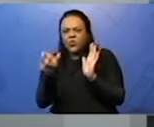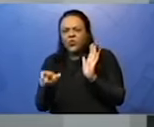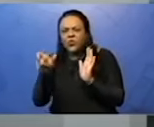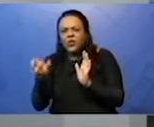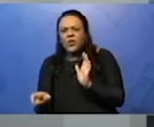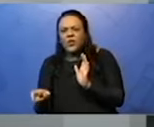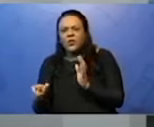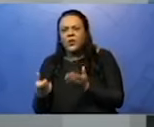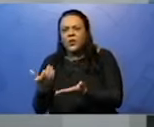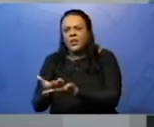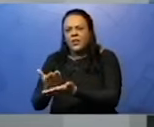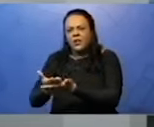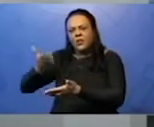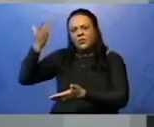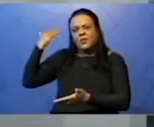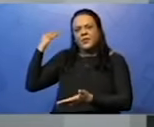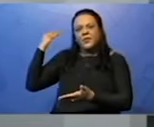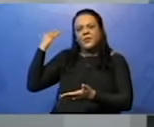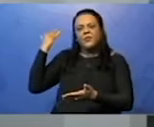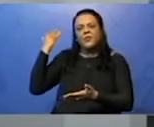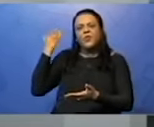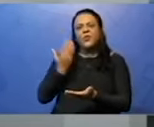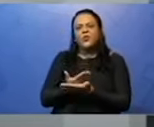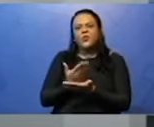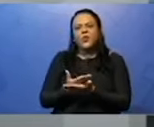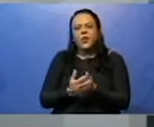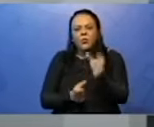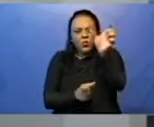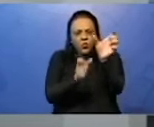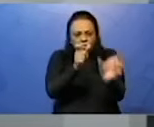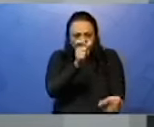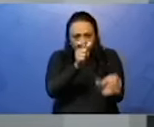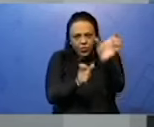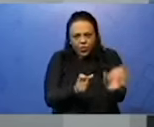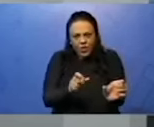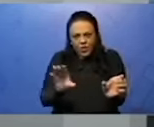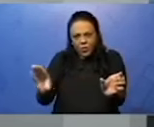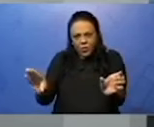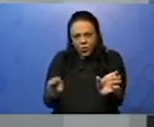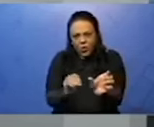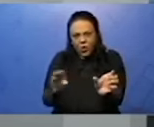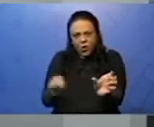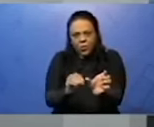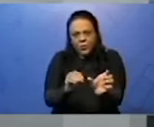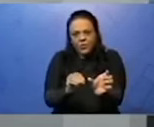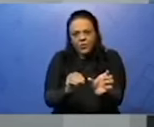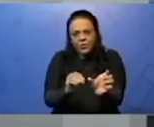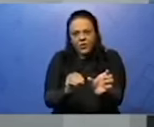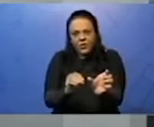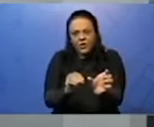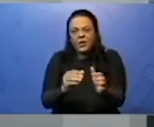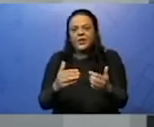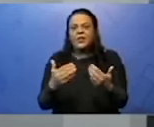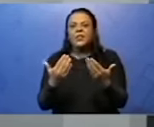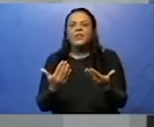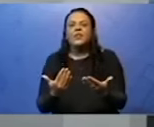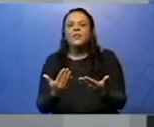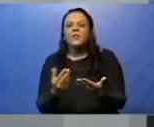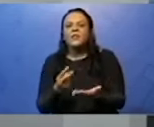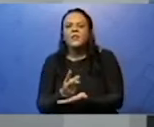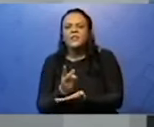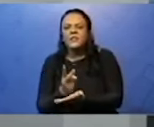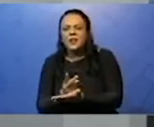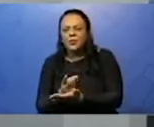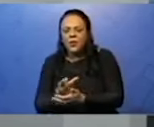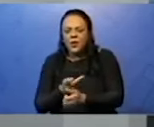estudamos um pouquinho sobre o sujeito praticado, vocês lembram? Então, todas as vezes quando a gente vai localizar aquele sujeito,